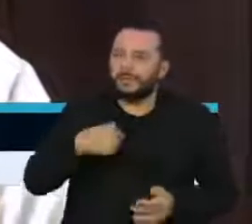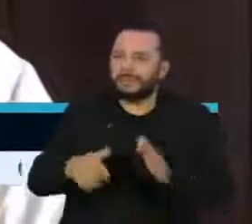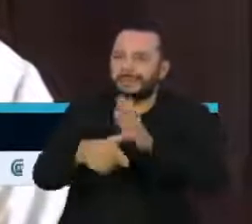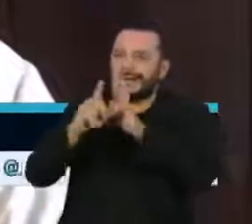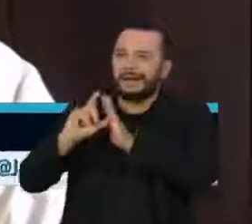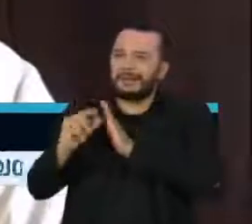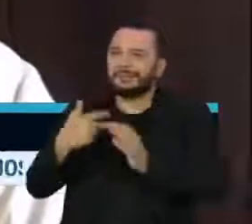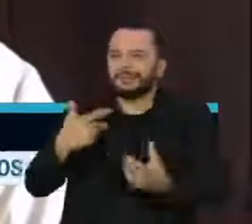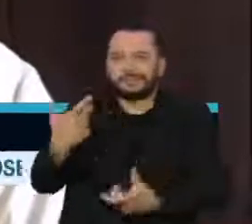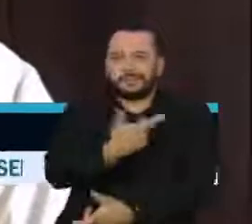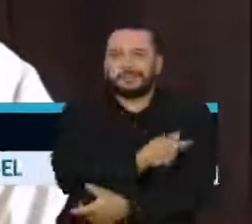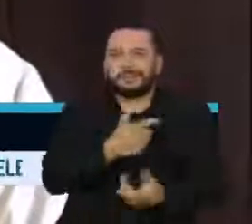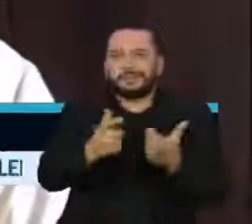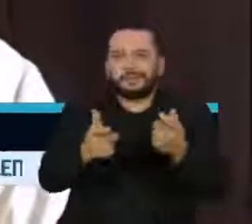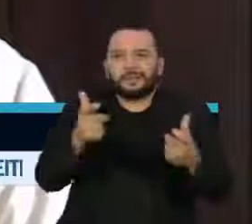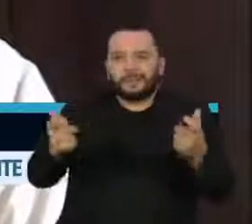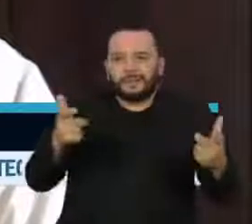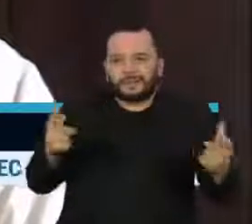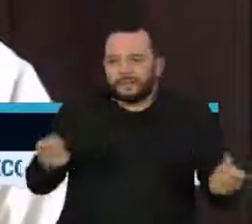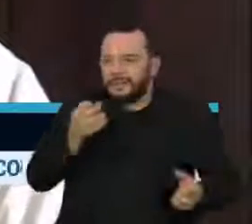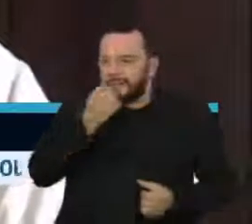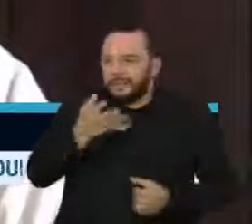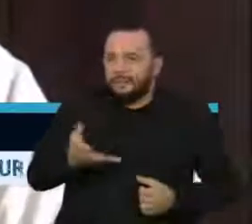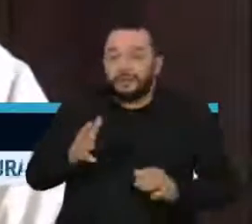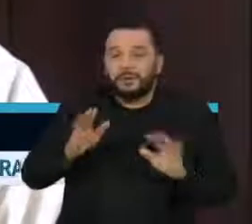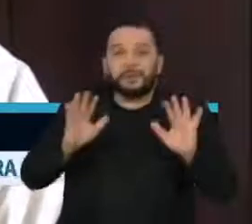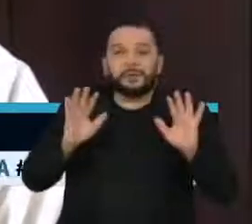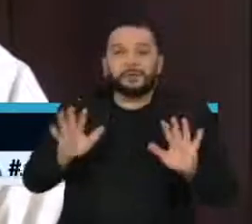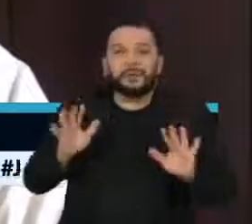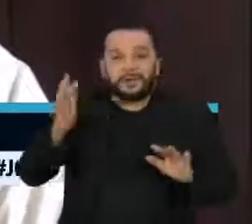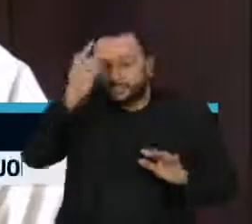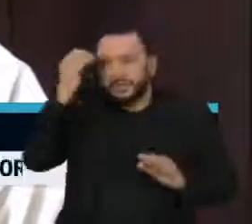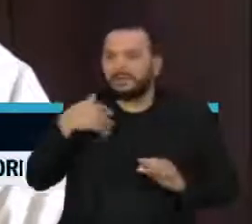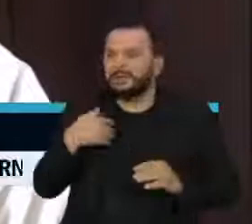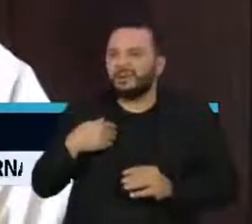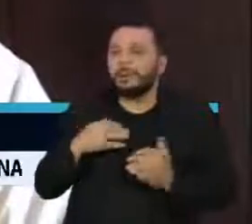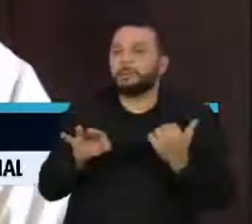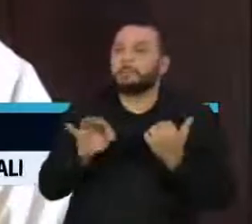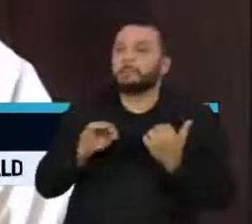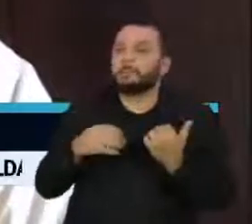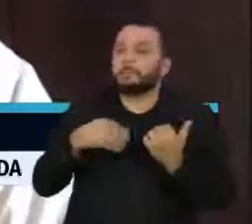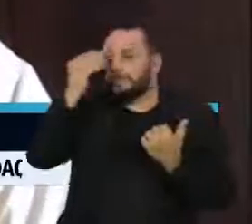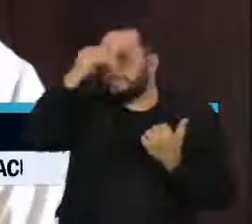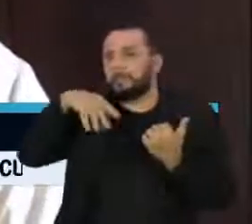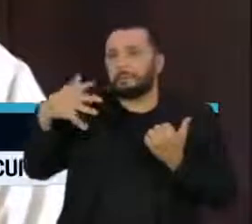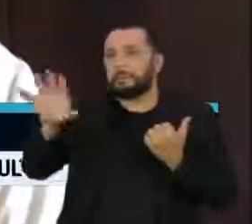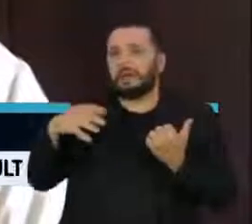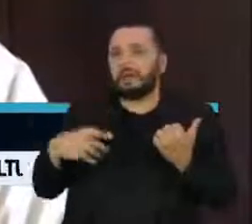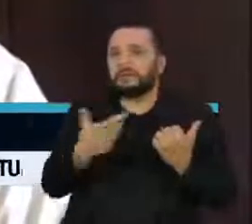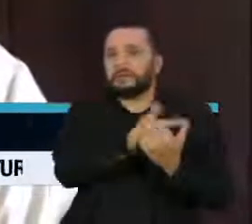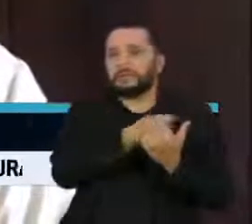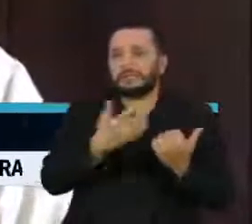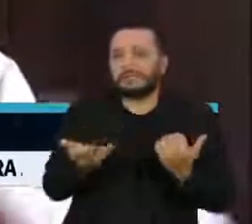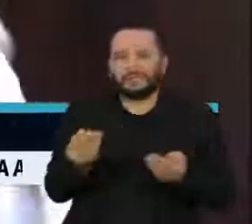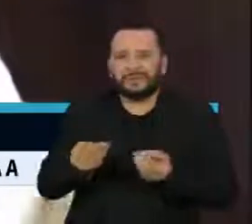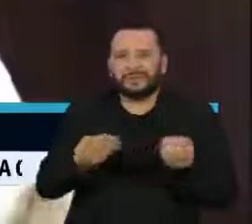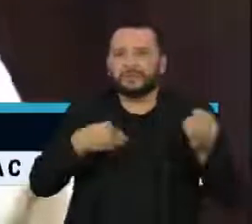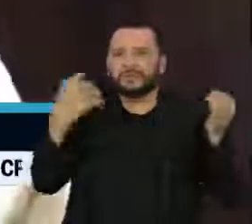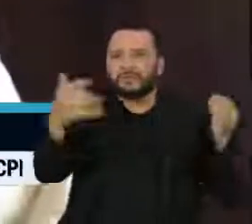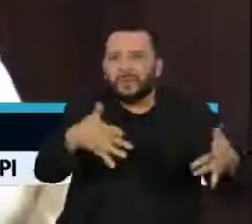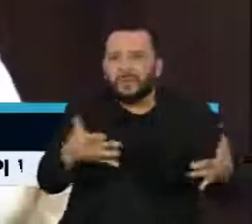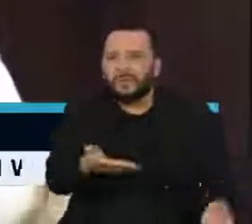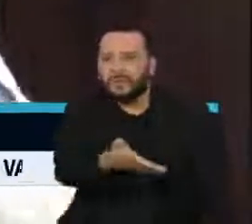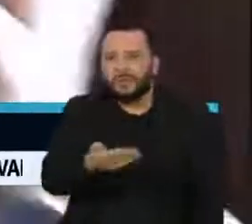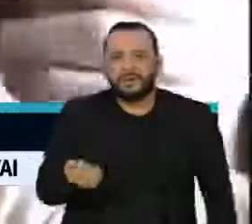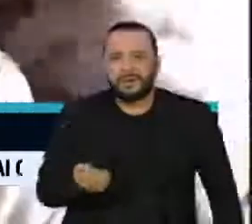A parte ruim é que nem todo mundo está indo tomar vacina, né? Então está sobrando vacina. Está